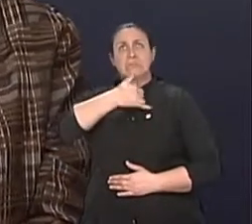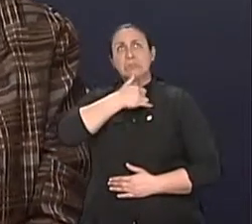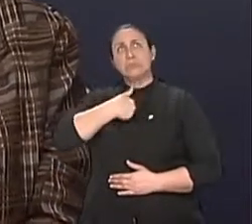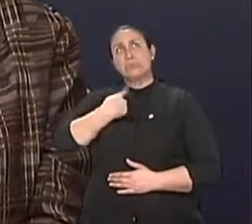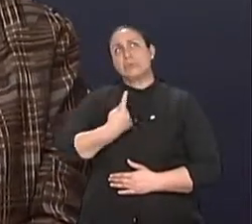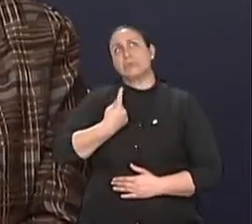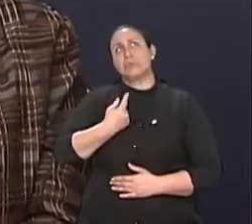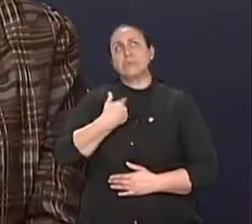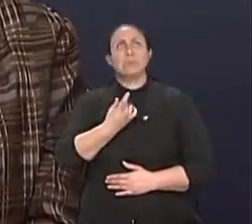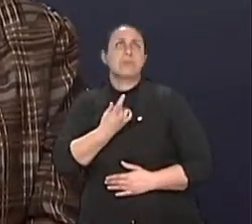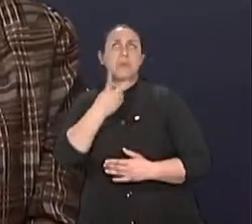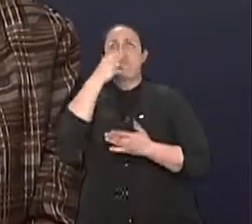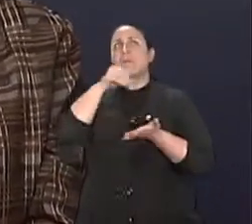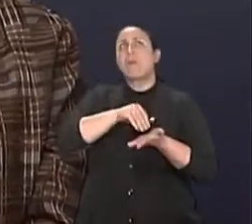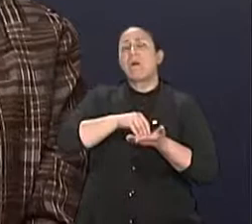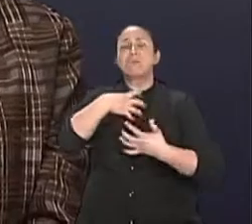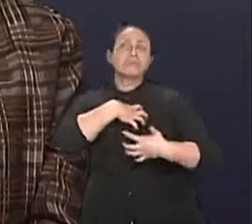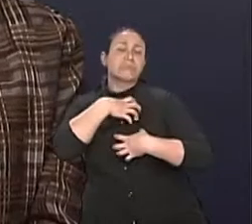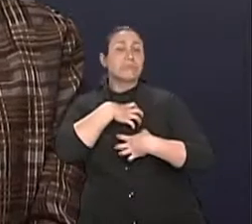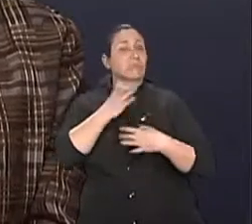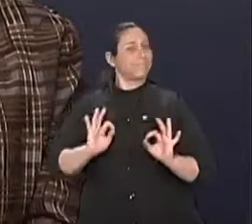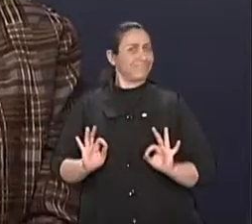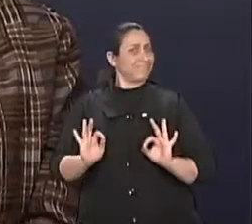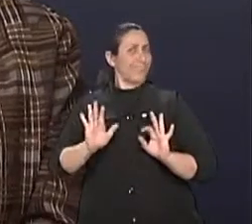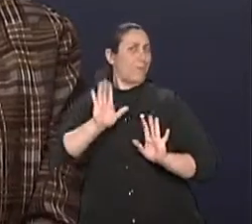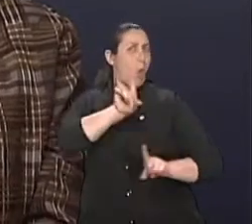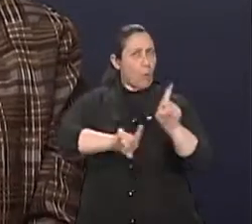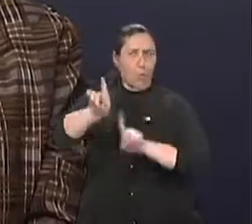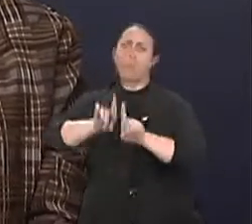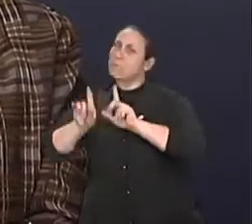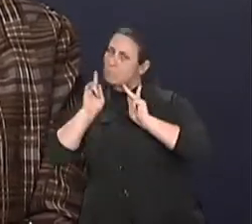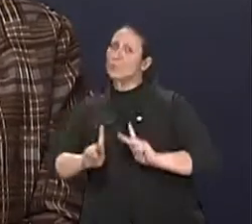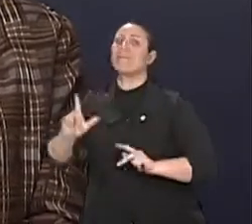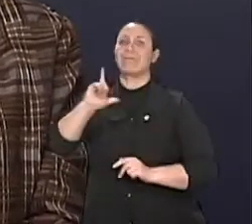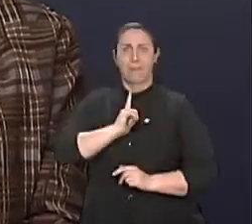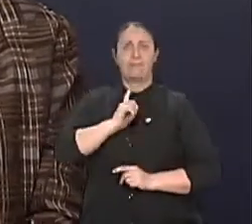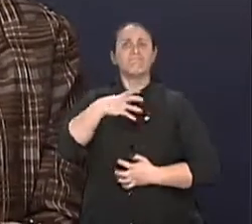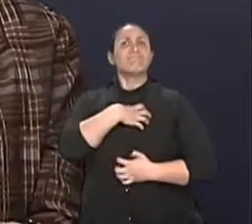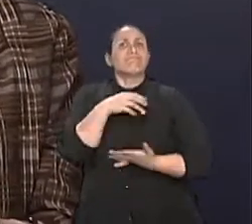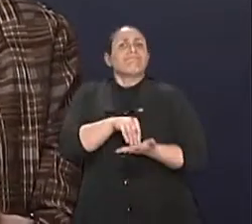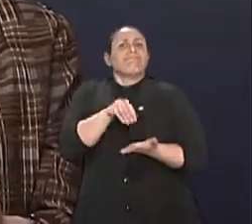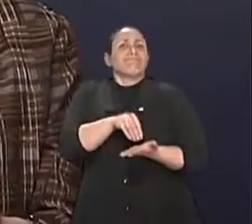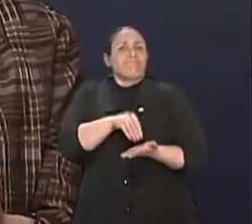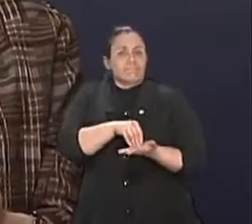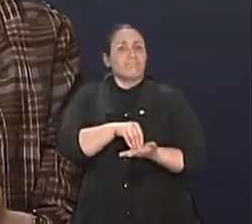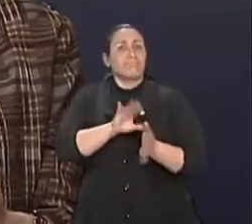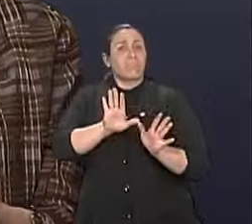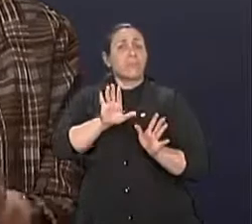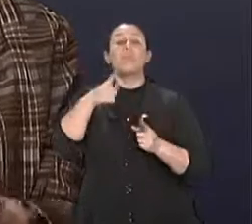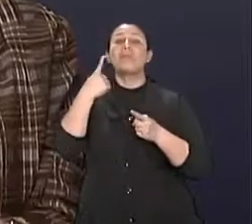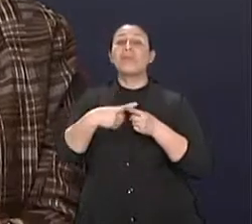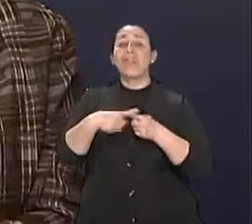algo que falta para preencher, mas o ciclo de vida é o ciclo de vida do